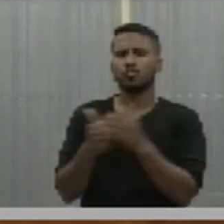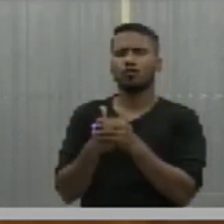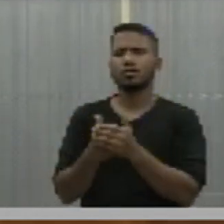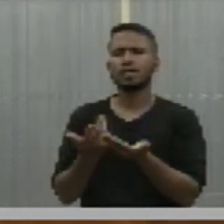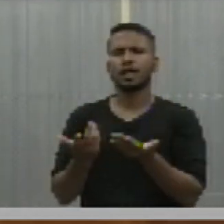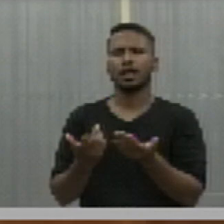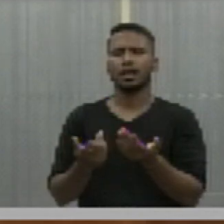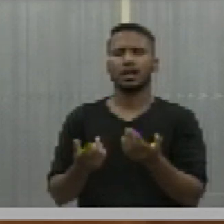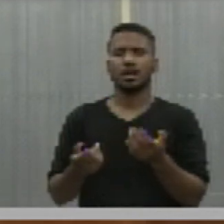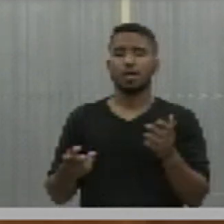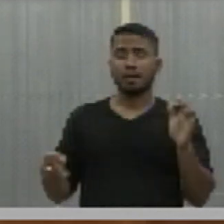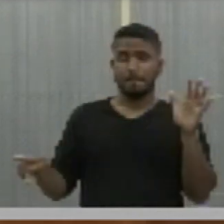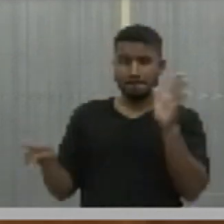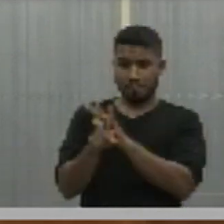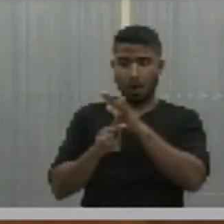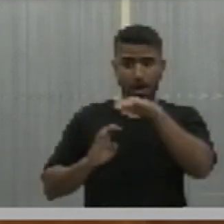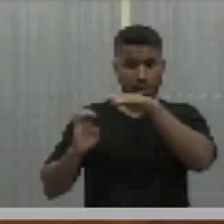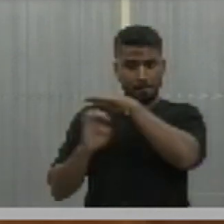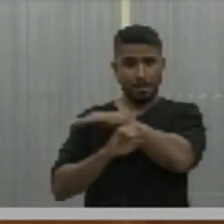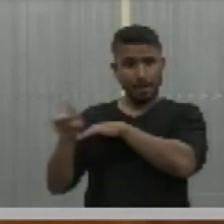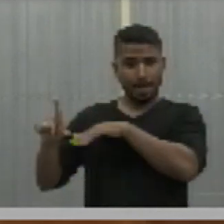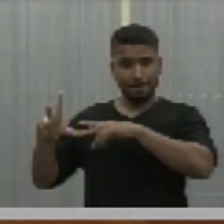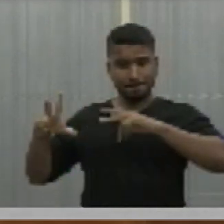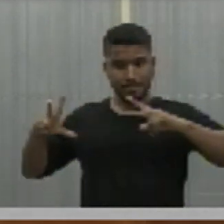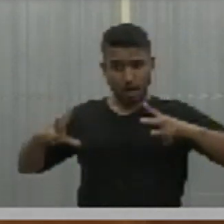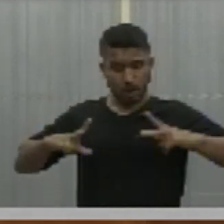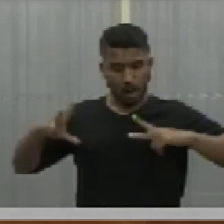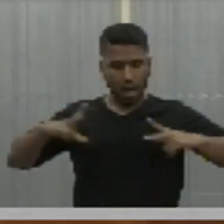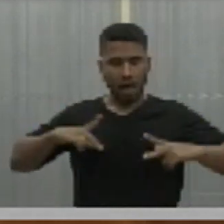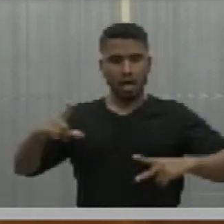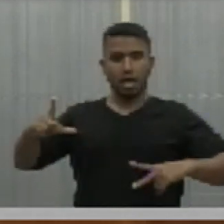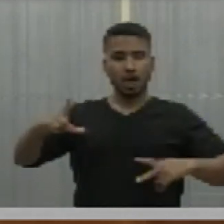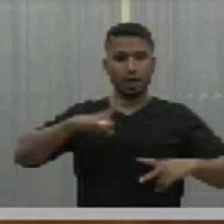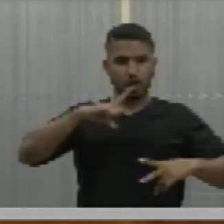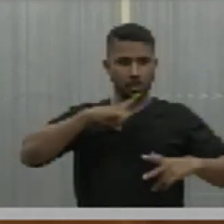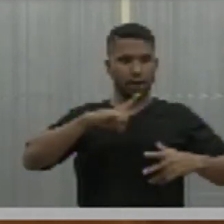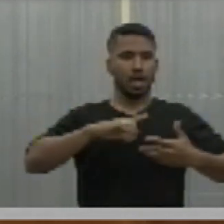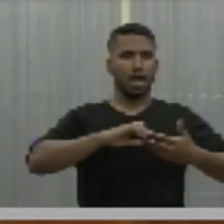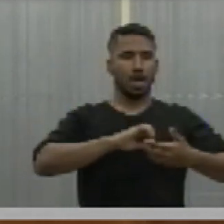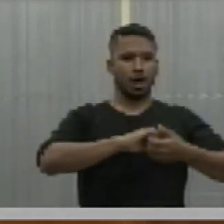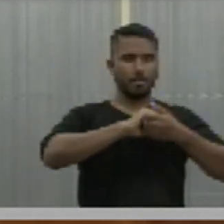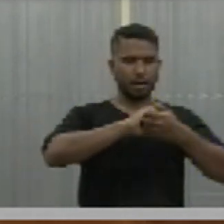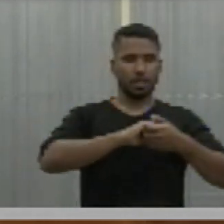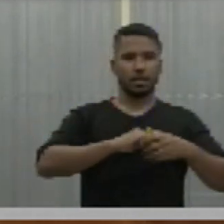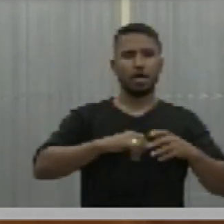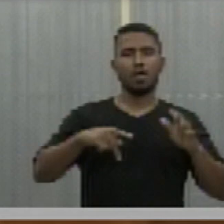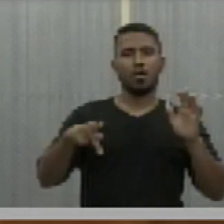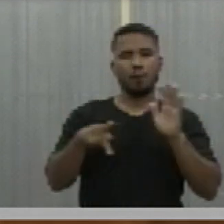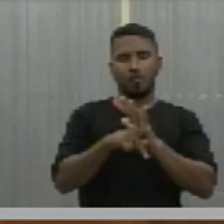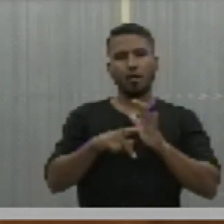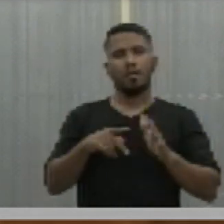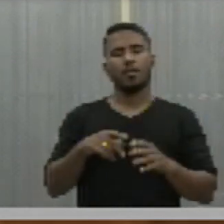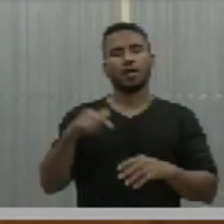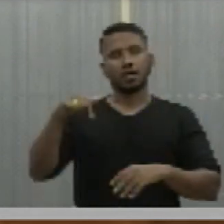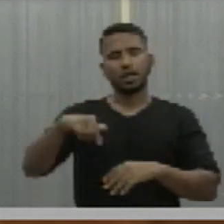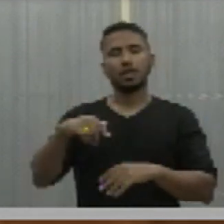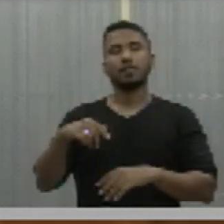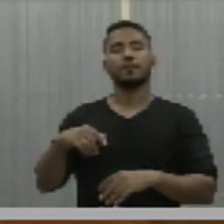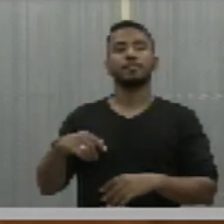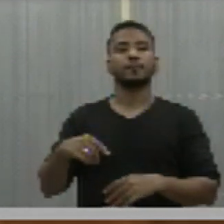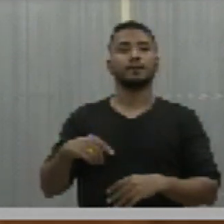de uma empresa privada que tem uma concessão pública do povo do Piauí? Sabe por quê?